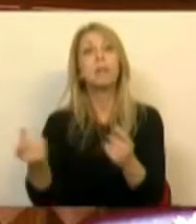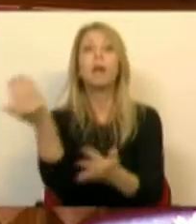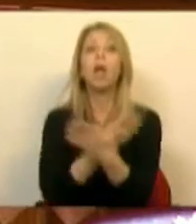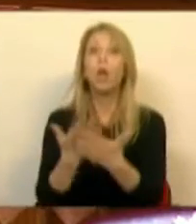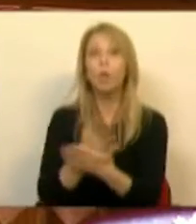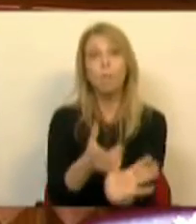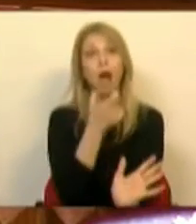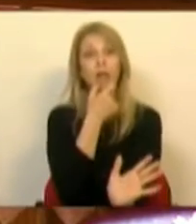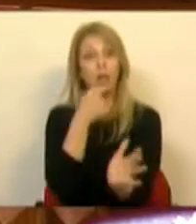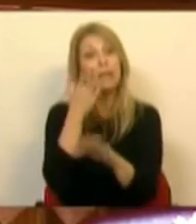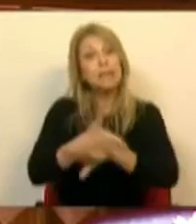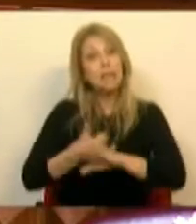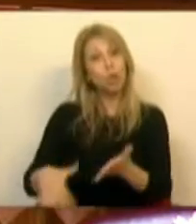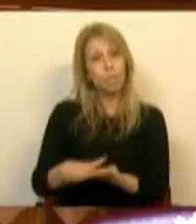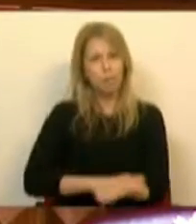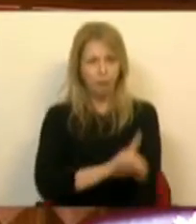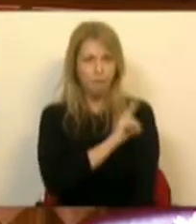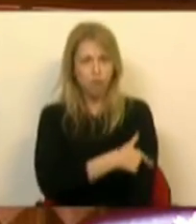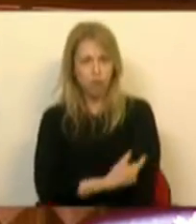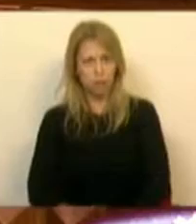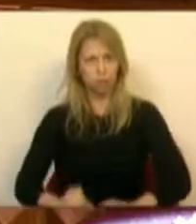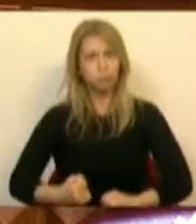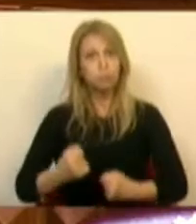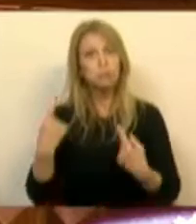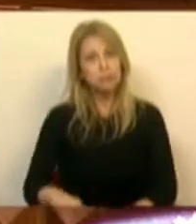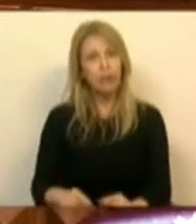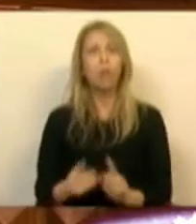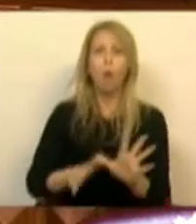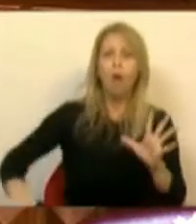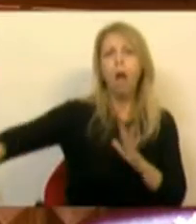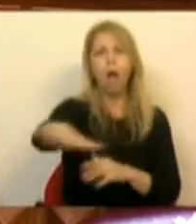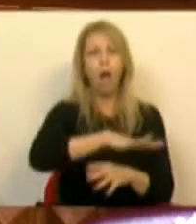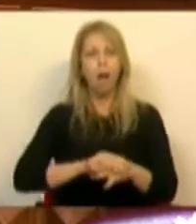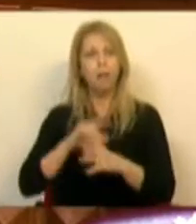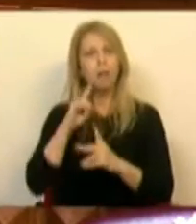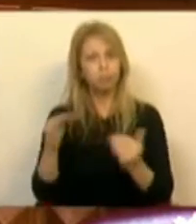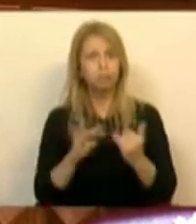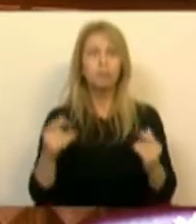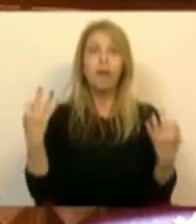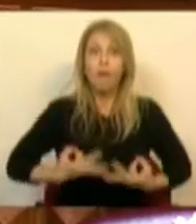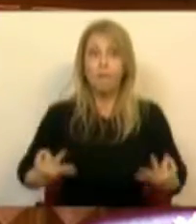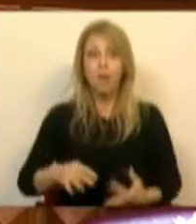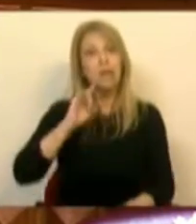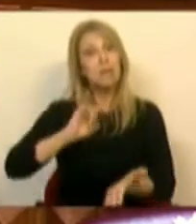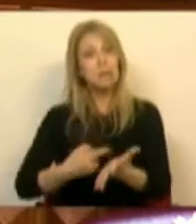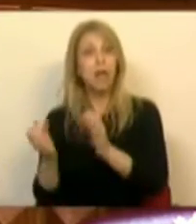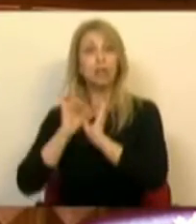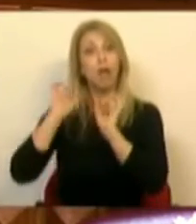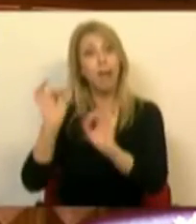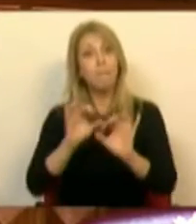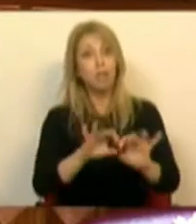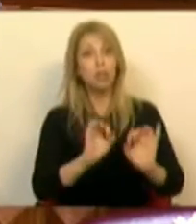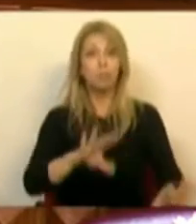setor primário, efetivamente, com força, com dimensão, com escala, para poder ter, efetivamente, as necessidades de abastecimento